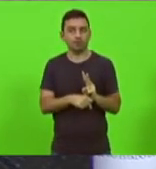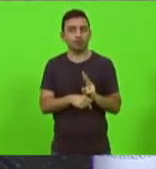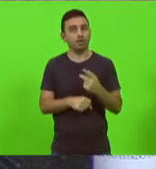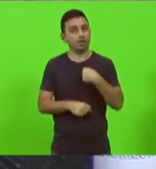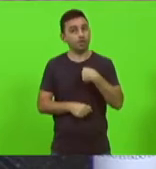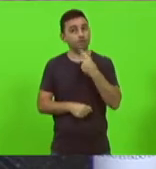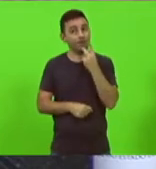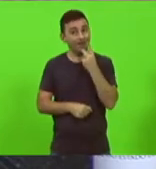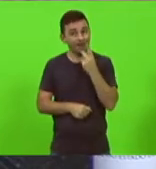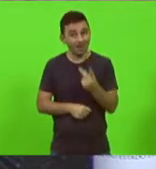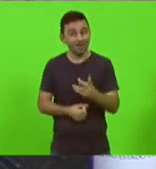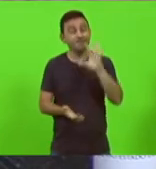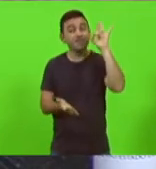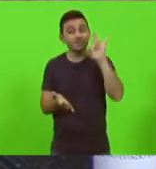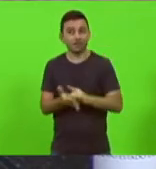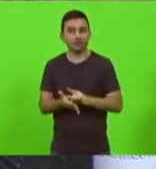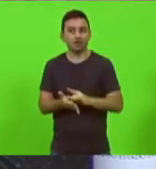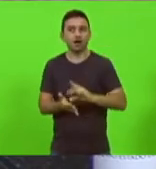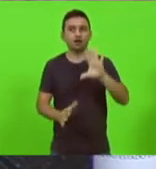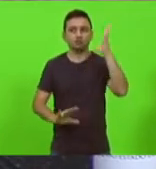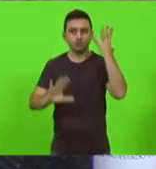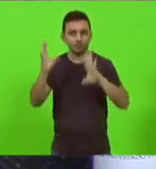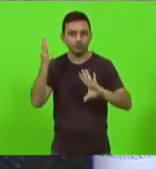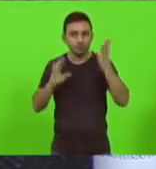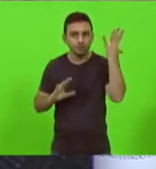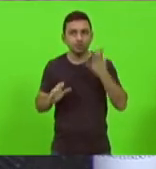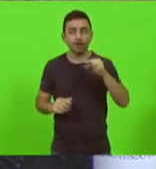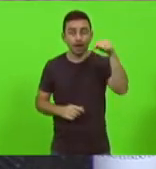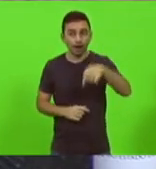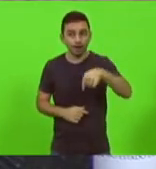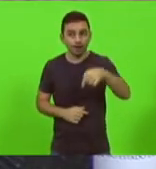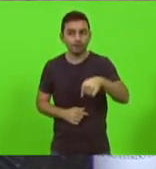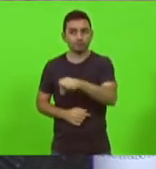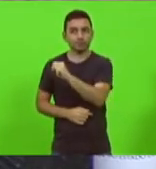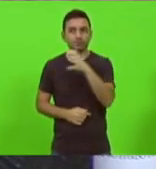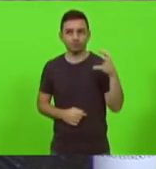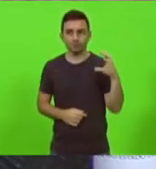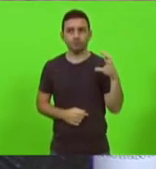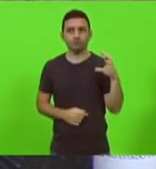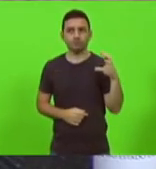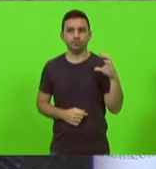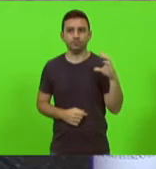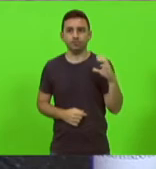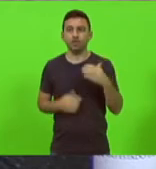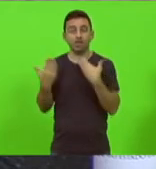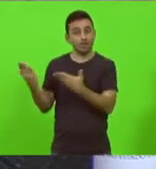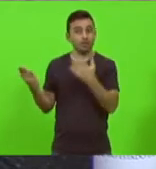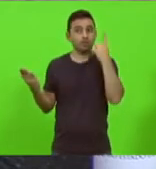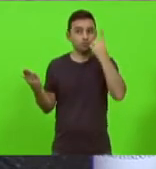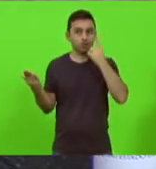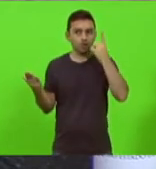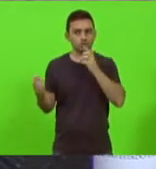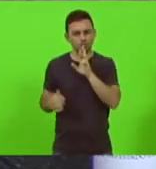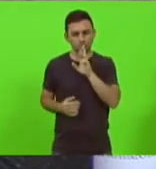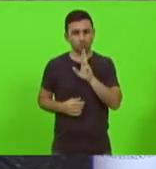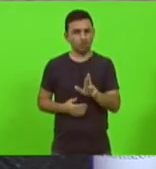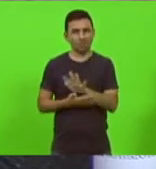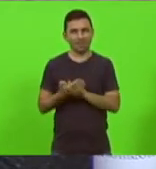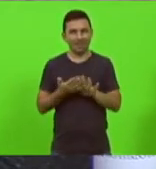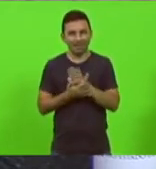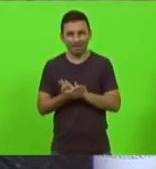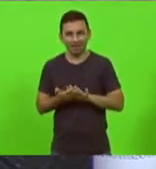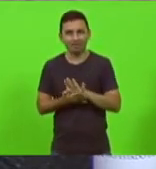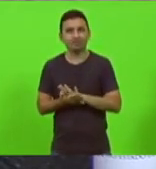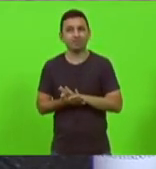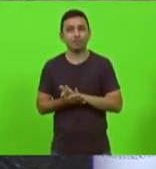de coisas reais que estão acontecendo neste momento em santa catarina o deputado não respondeu nada disso e